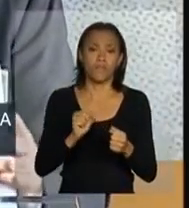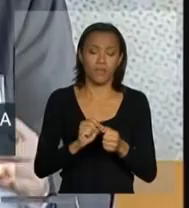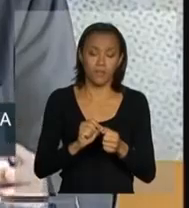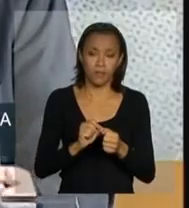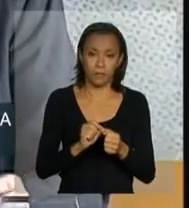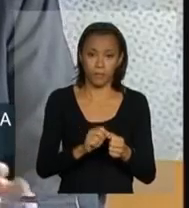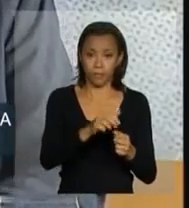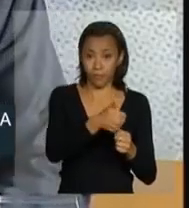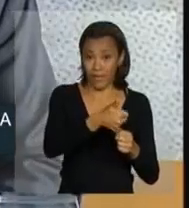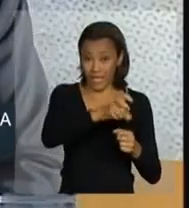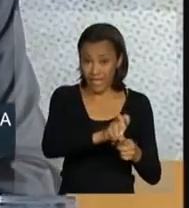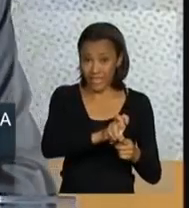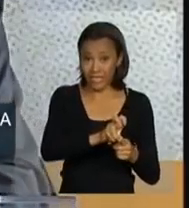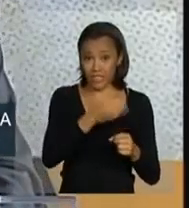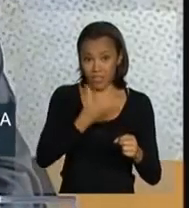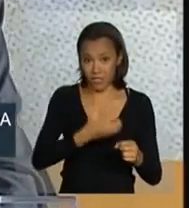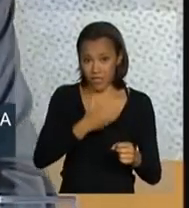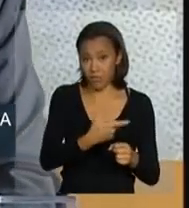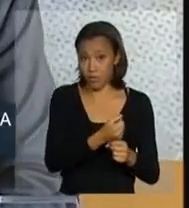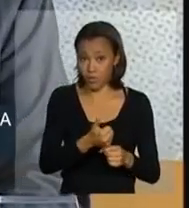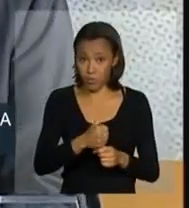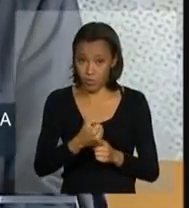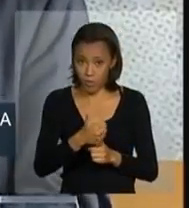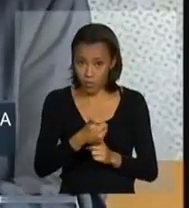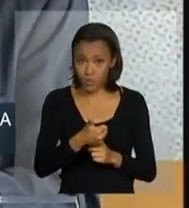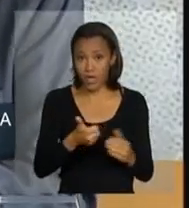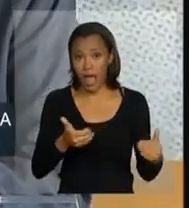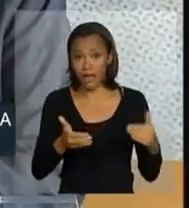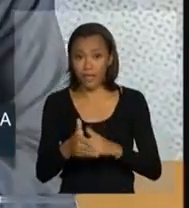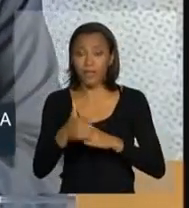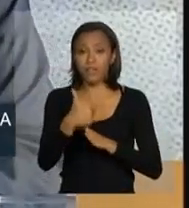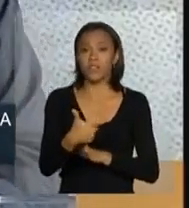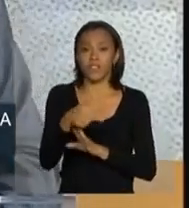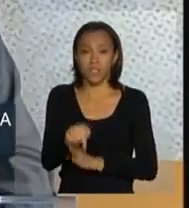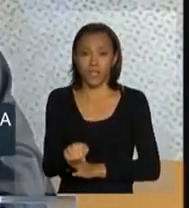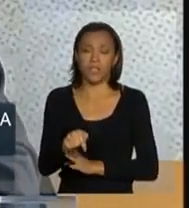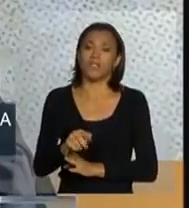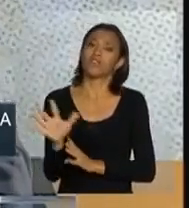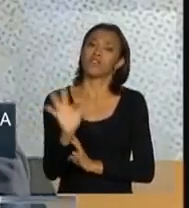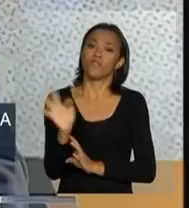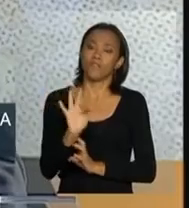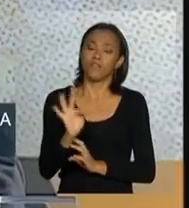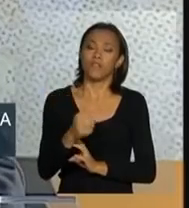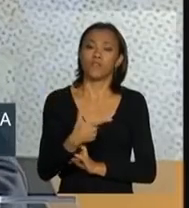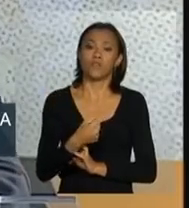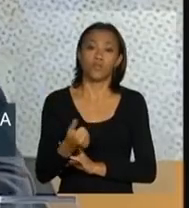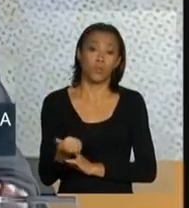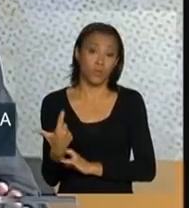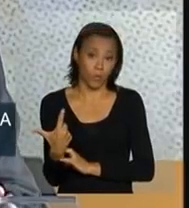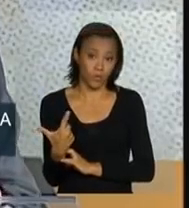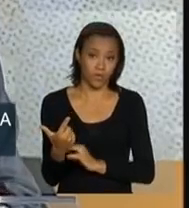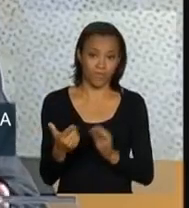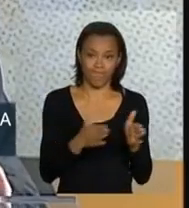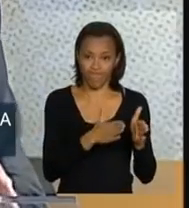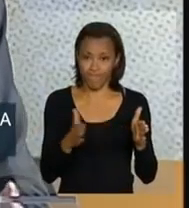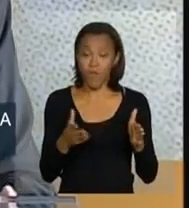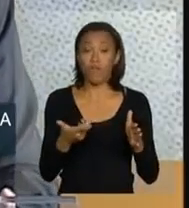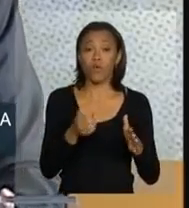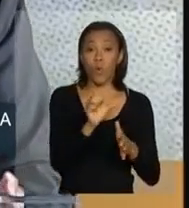15 de dezembro de 2011 a 27 de fevereiro de 2012. Foram